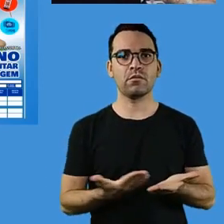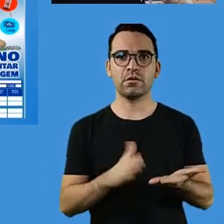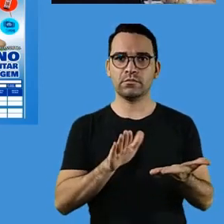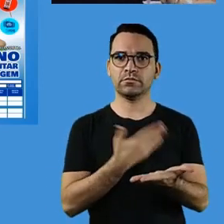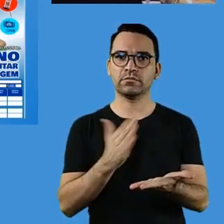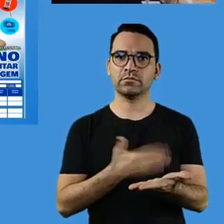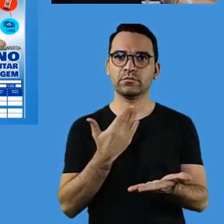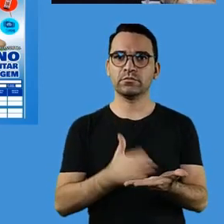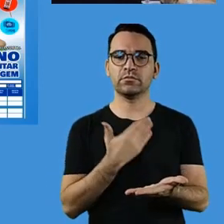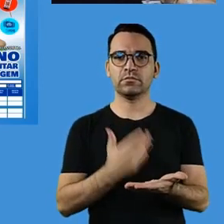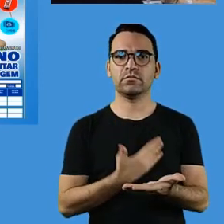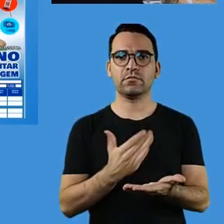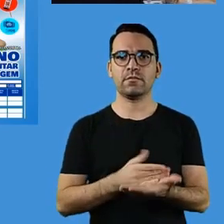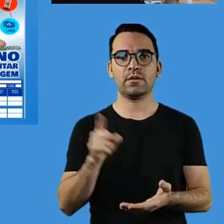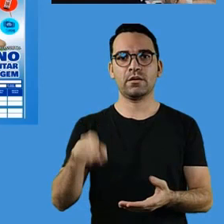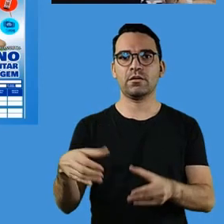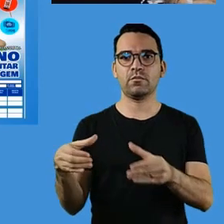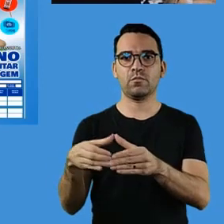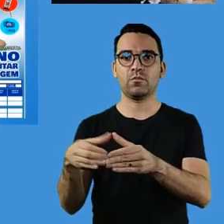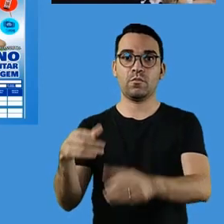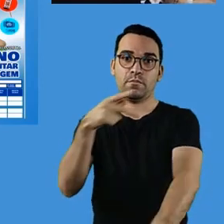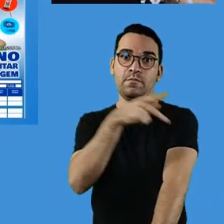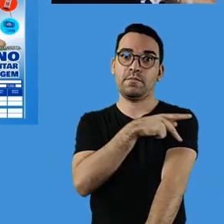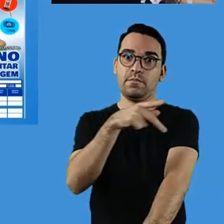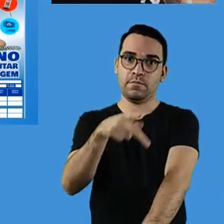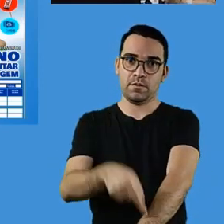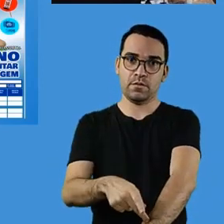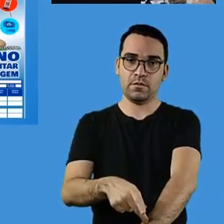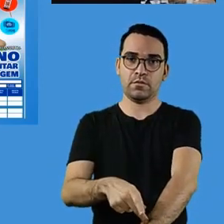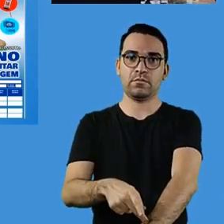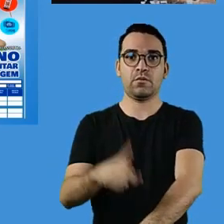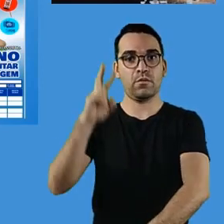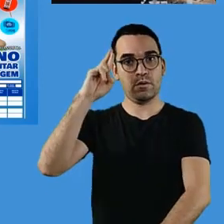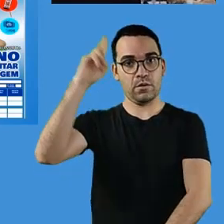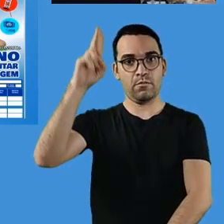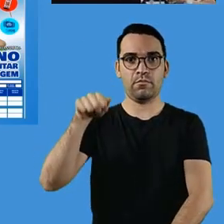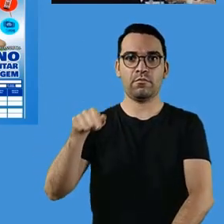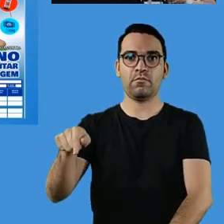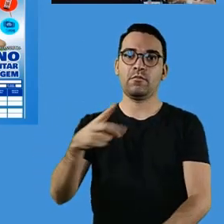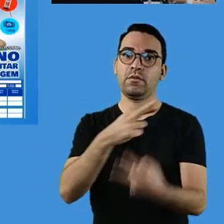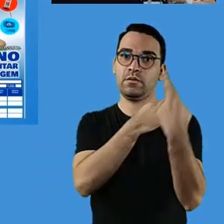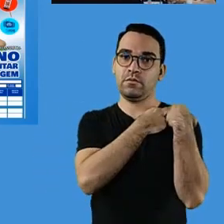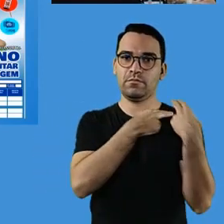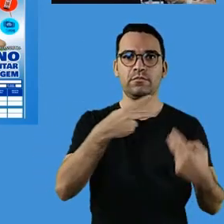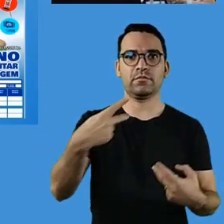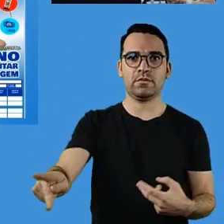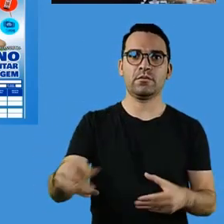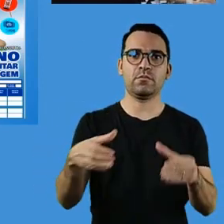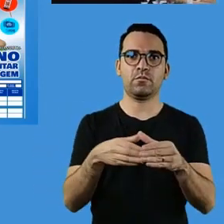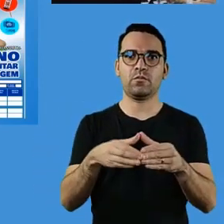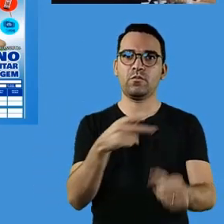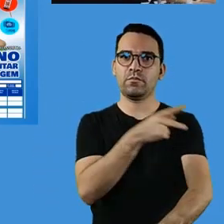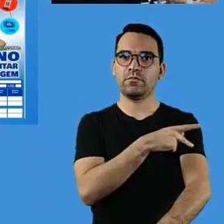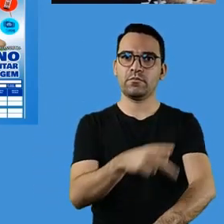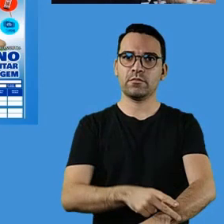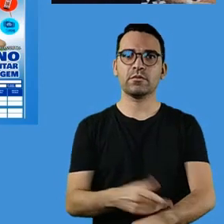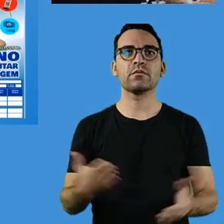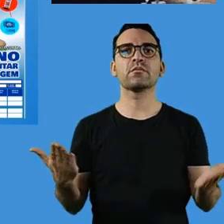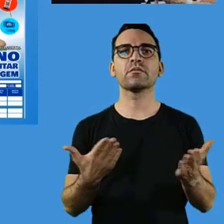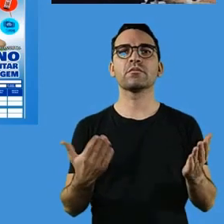e agora os cadernos serão organizados pela equipe pedagógica. Gostaria de deixar aqui